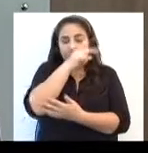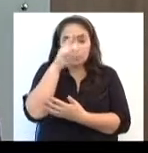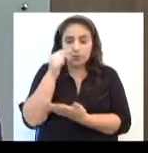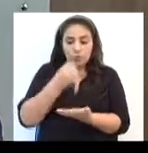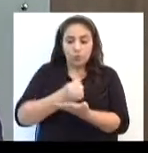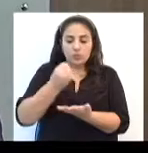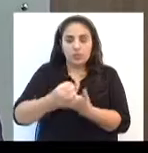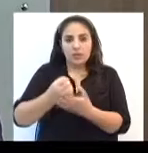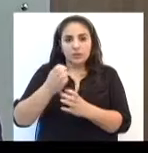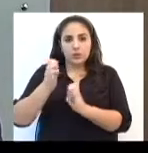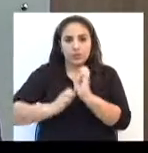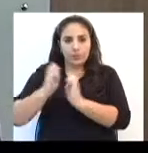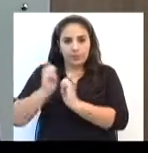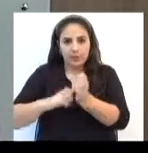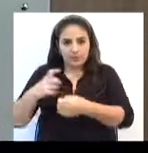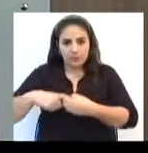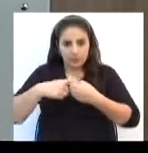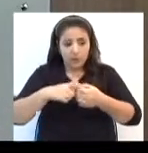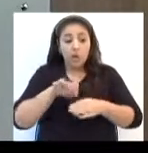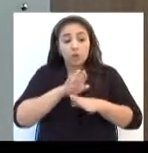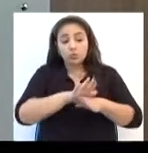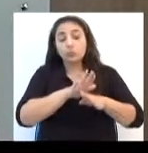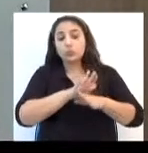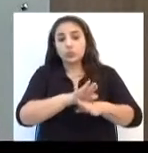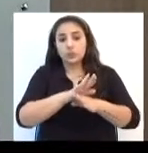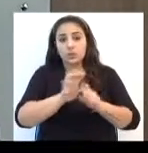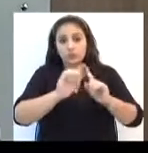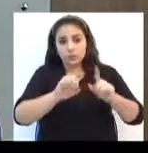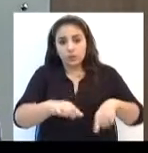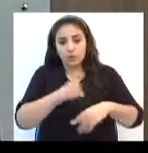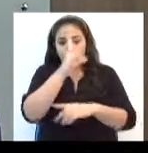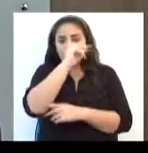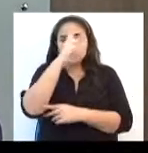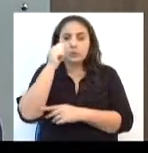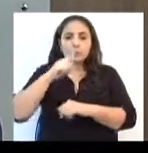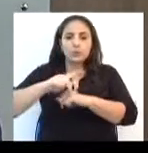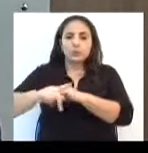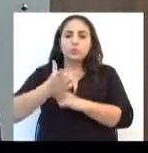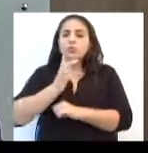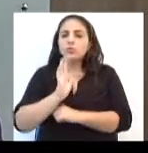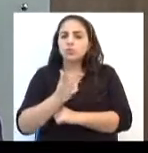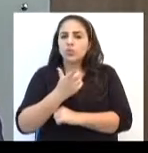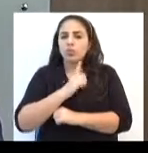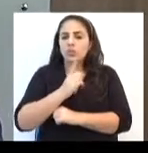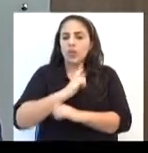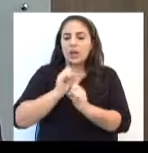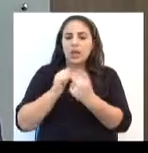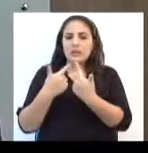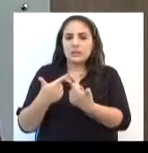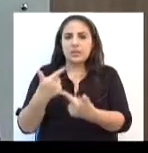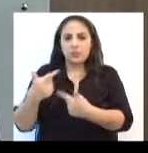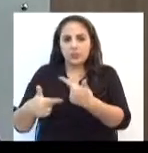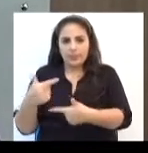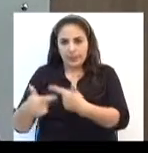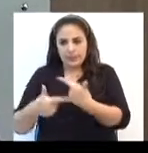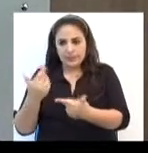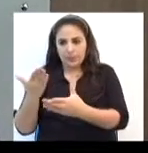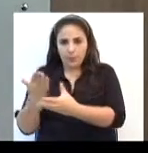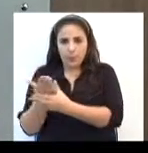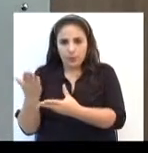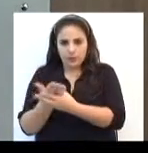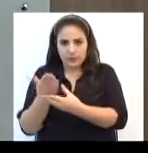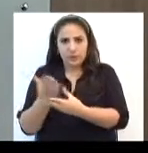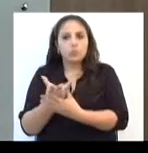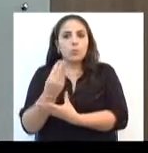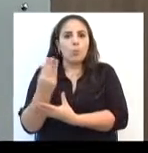empresa terceirizada, ela é solidária com os funcionários. O município de Passo Fundo já tem ações trabalhistas, inclusive